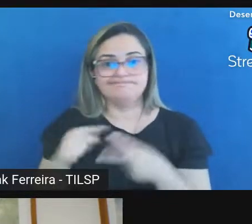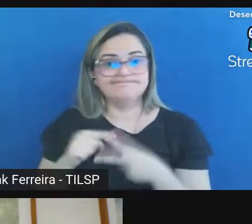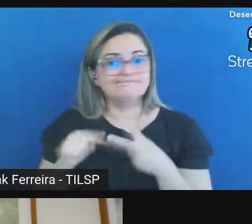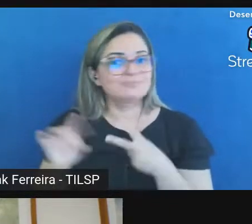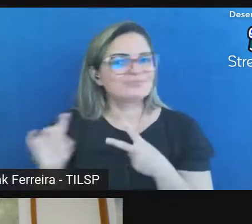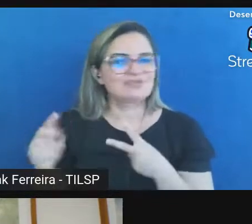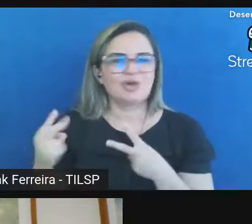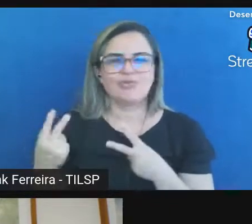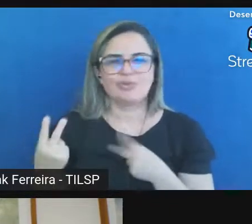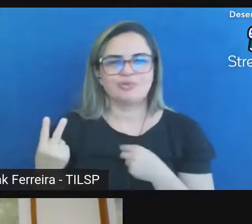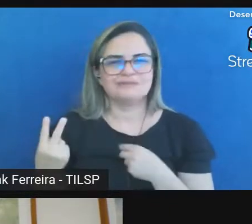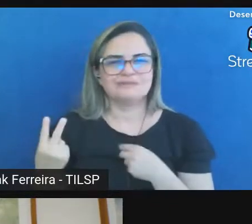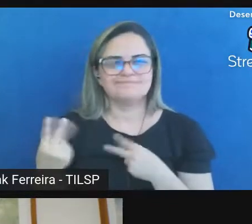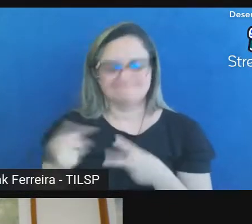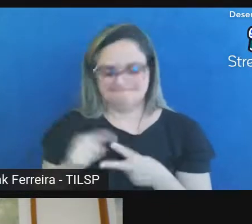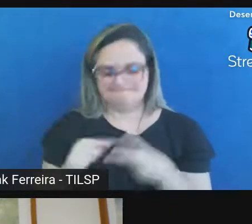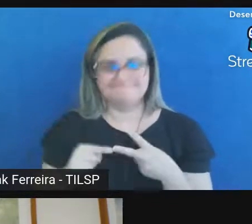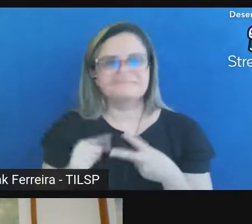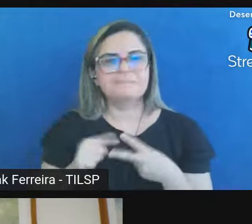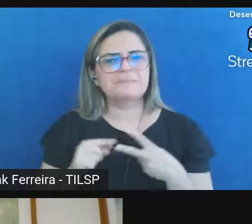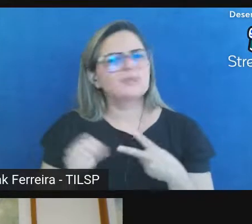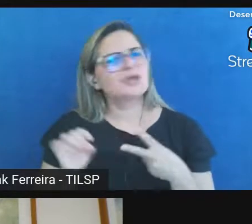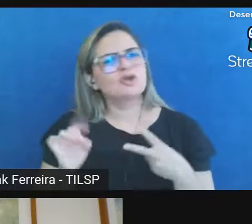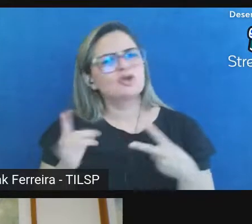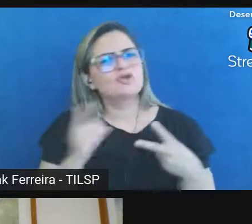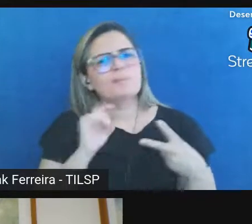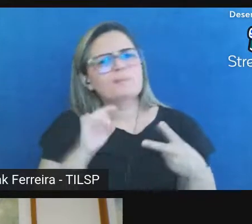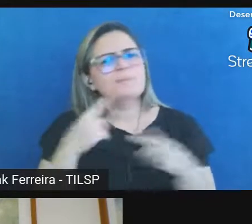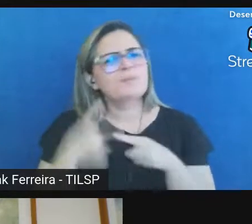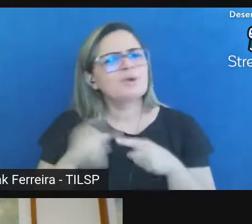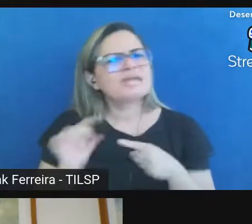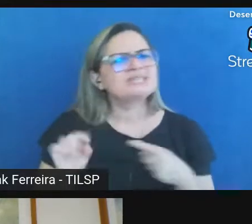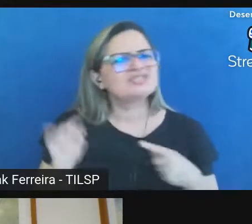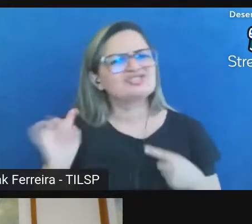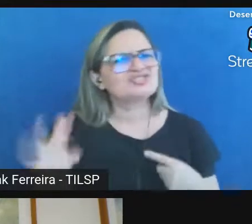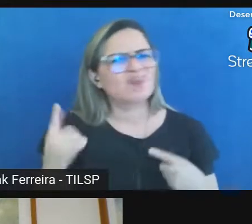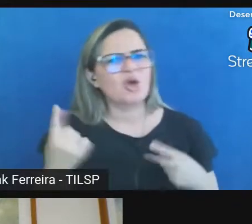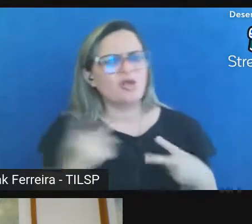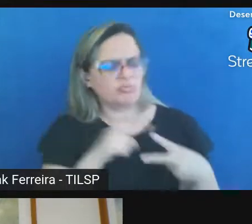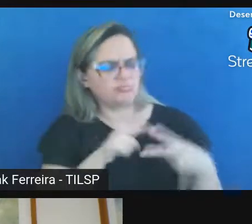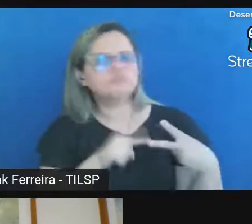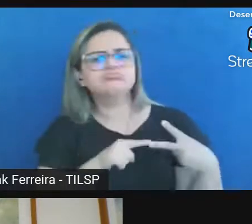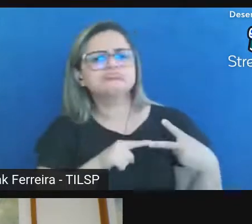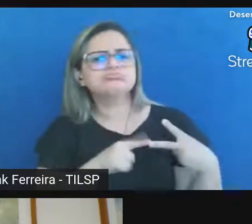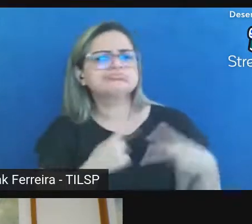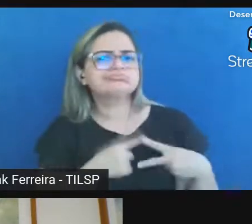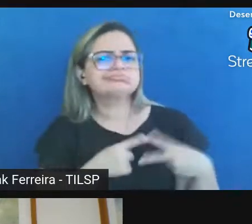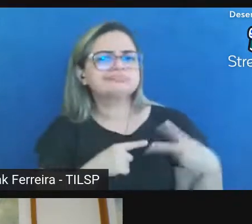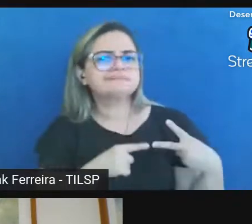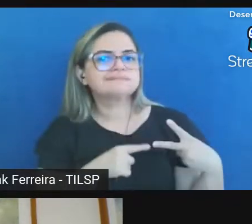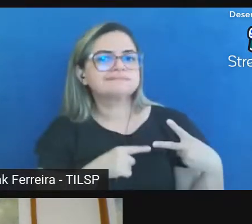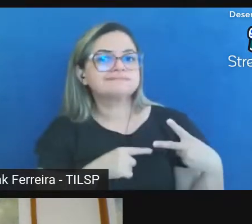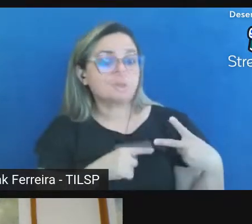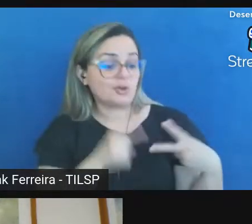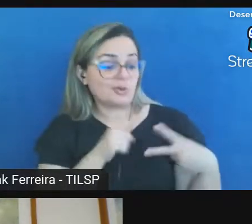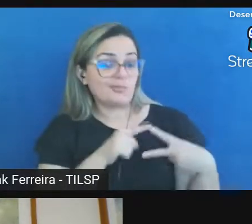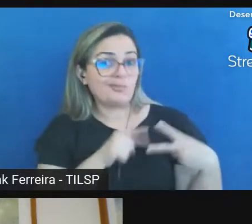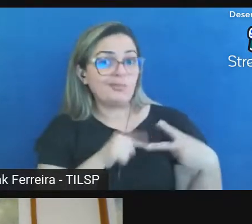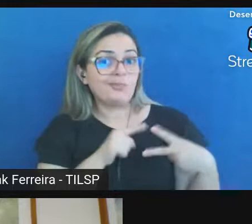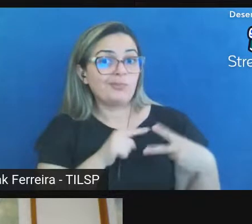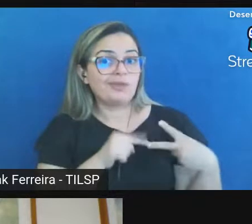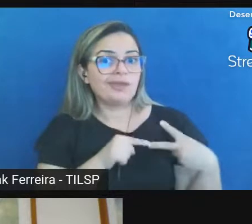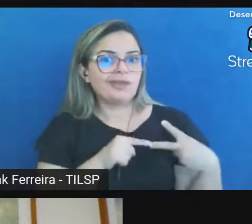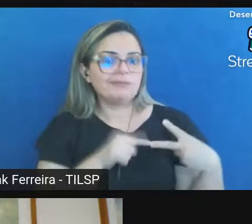dois eu não digo dois ou mais eu digo só dois porque nem sequer a autoridade